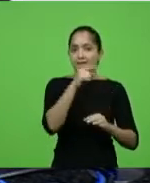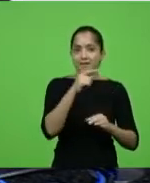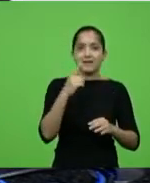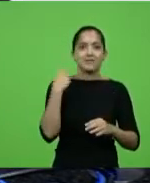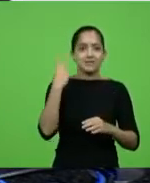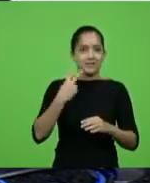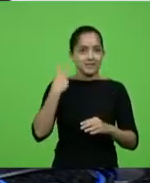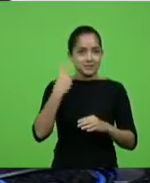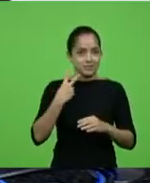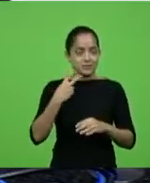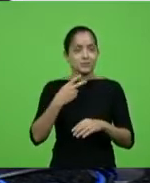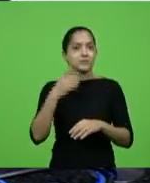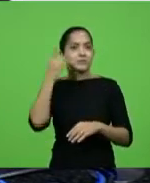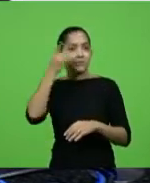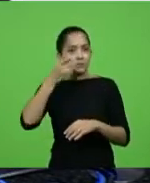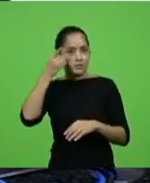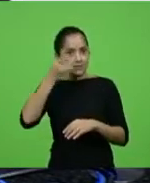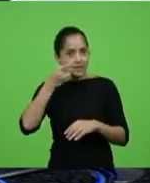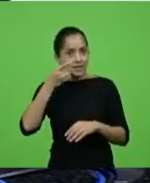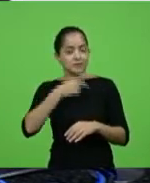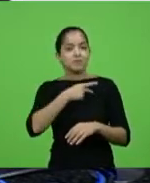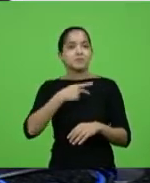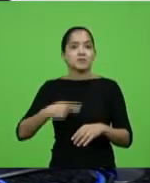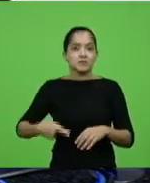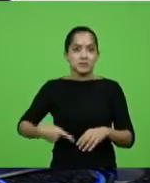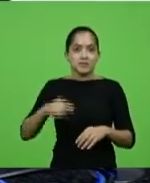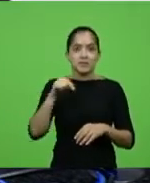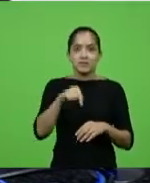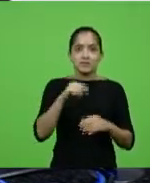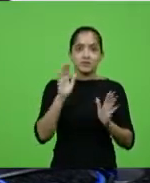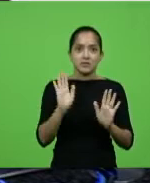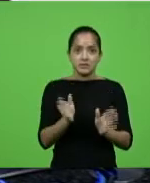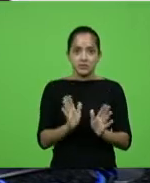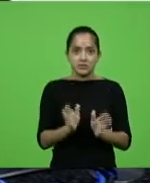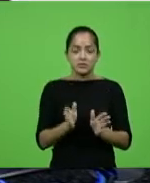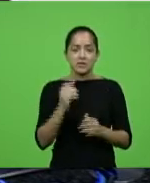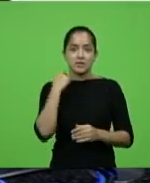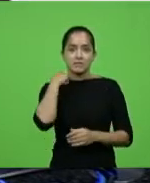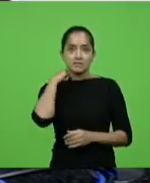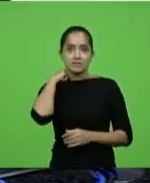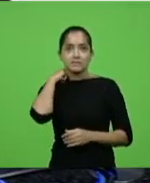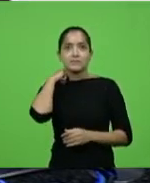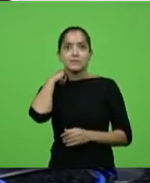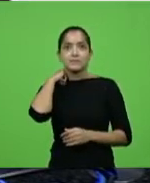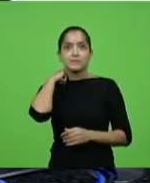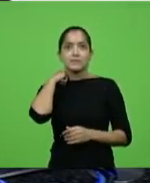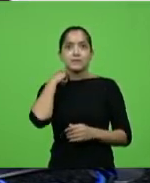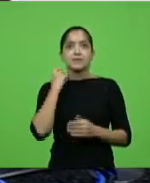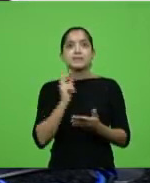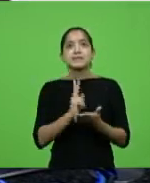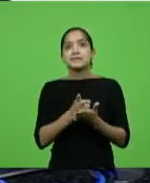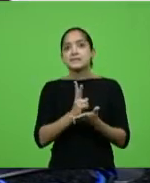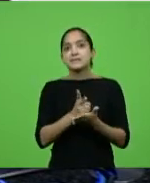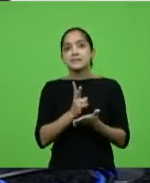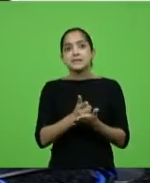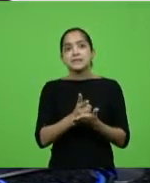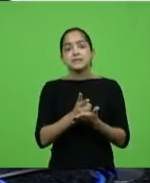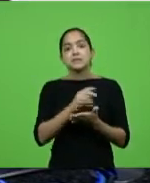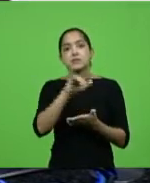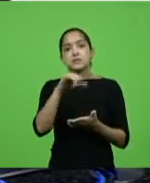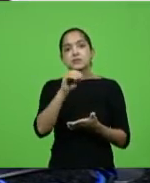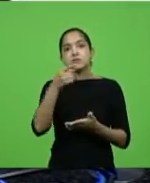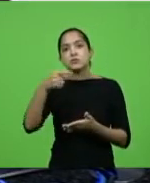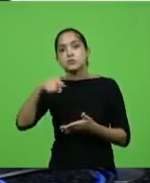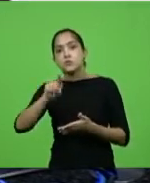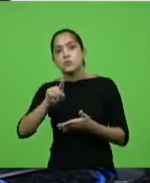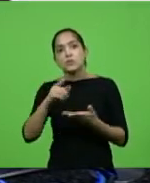deputado, presidente dessa casa também, nosso sempre deputado João Matos, com